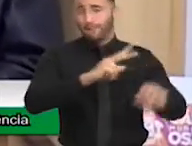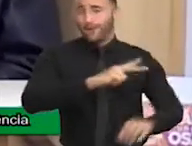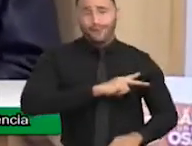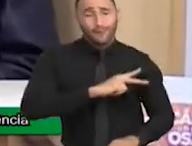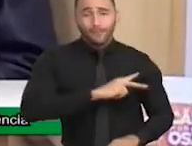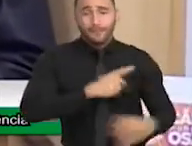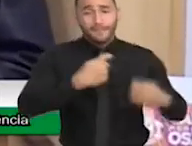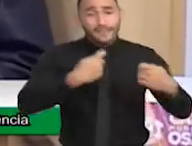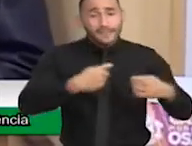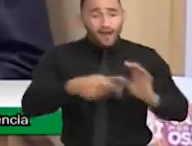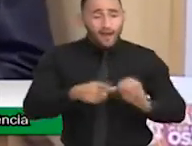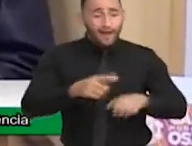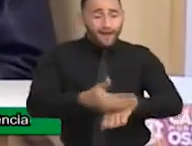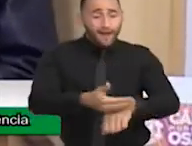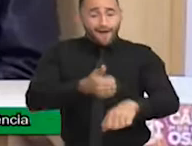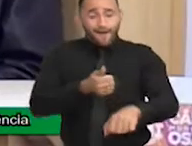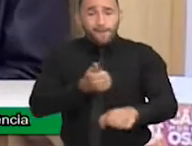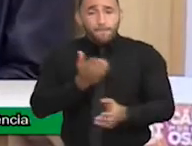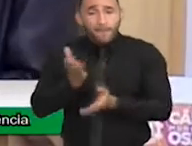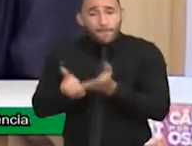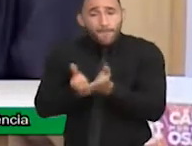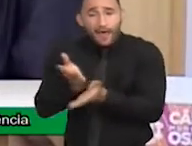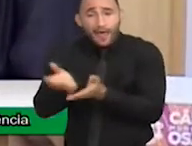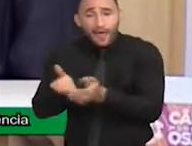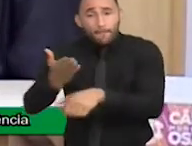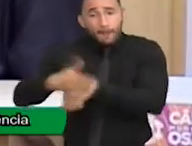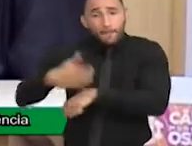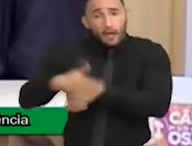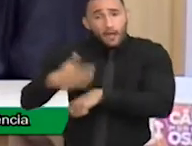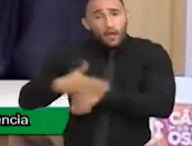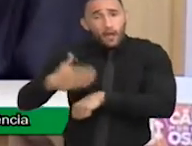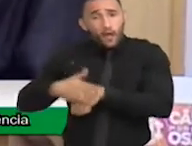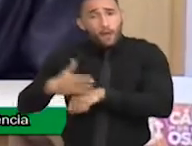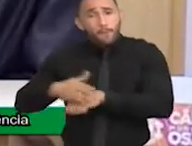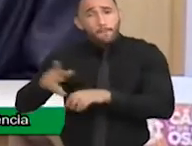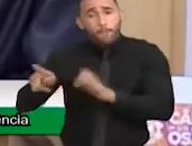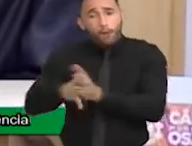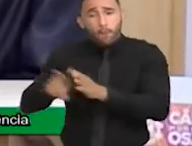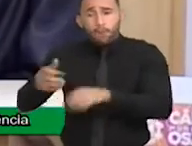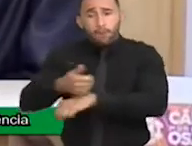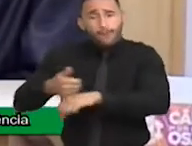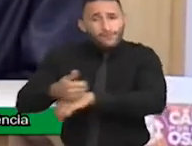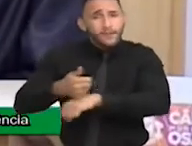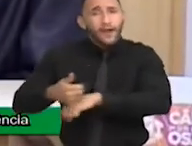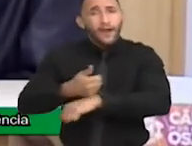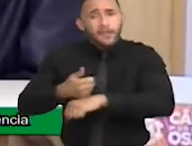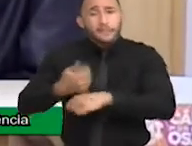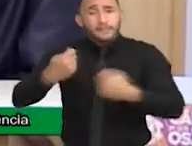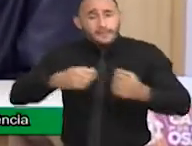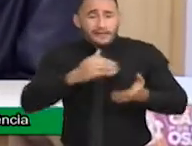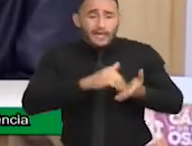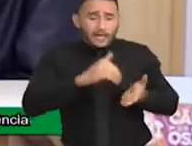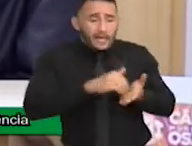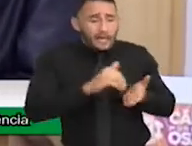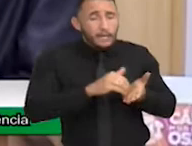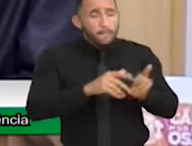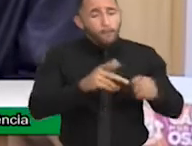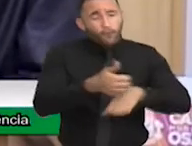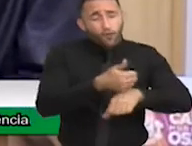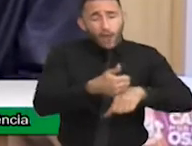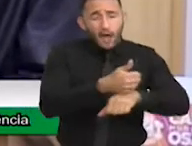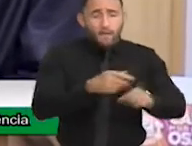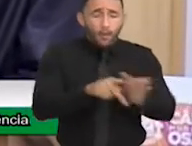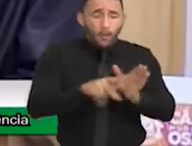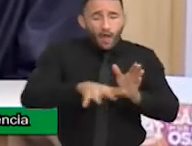Tem que ser preparado, todos os profissionais, a Erika, como representante da educação, está aqui, tem que ser preparada a Secretaria de Educação, os profissionais da educação têm que ser